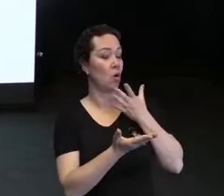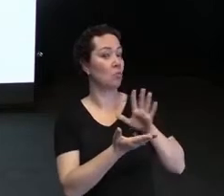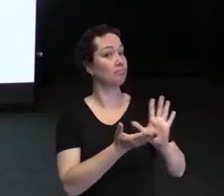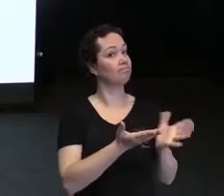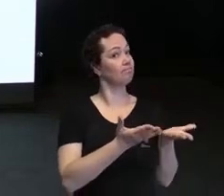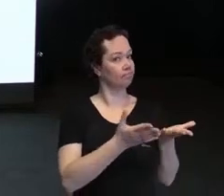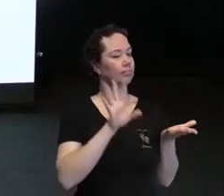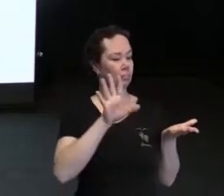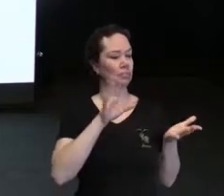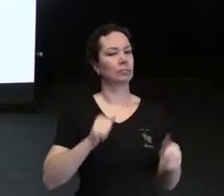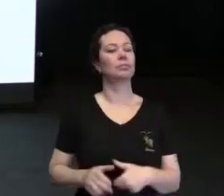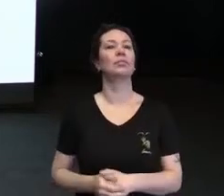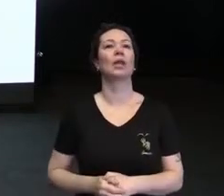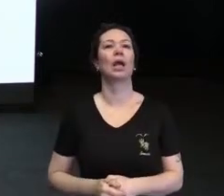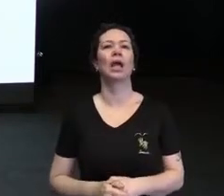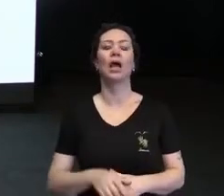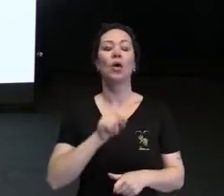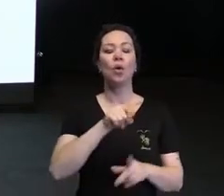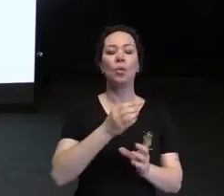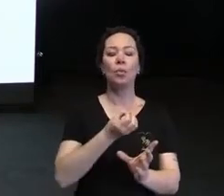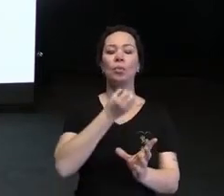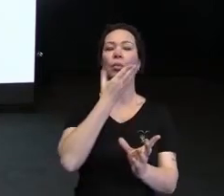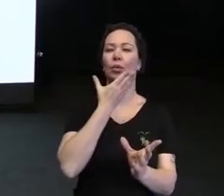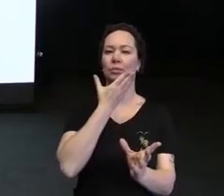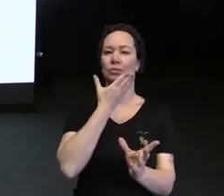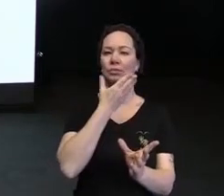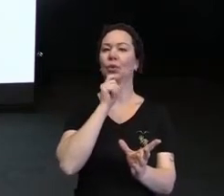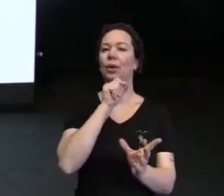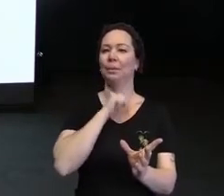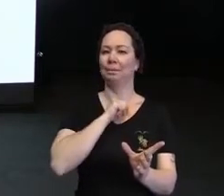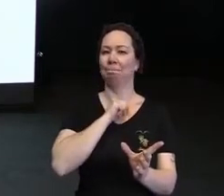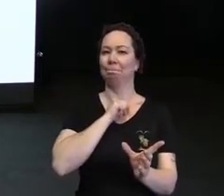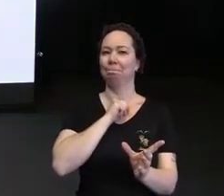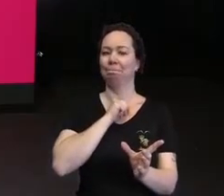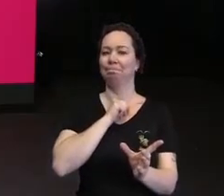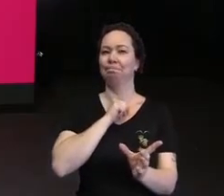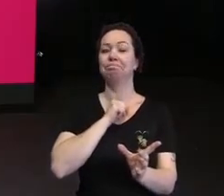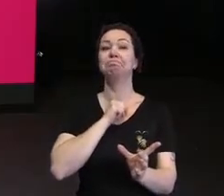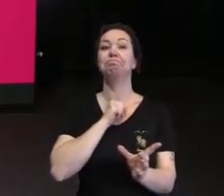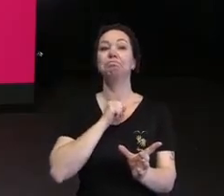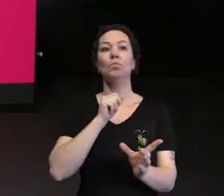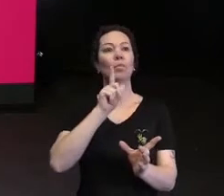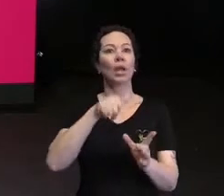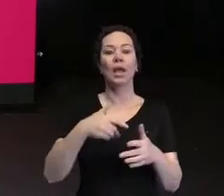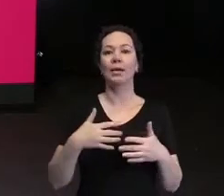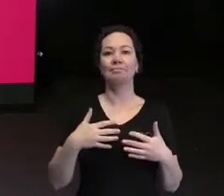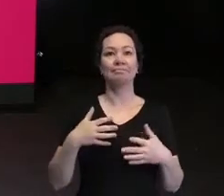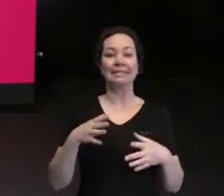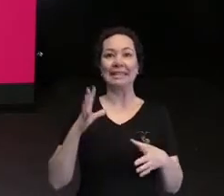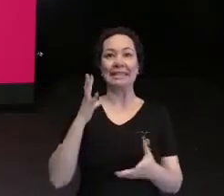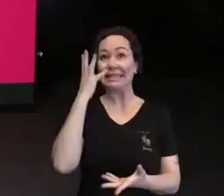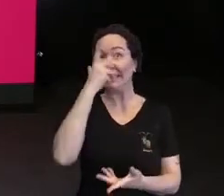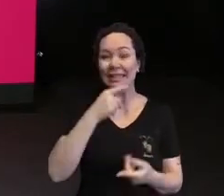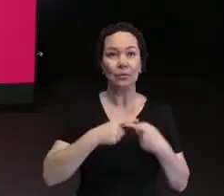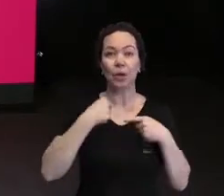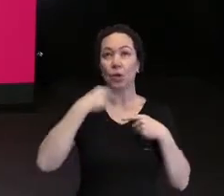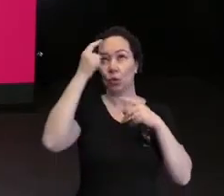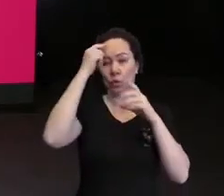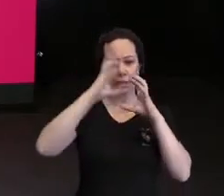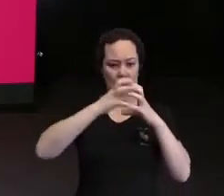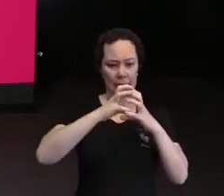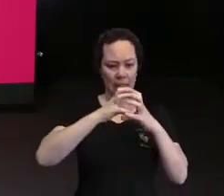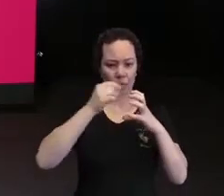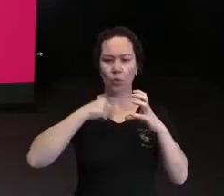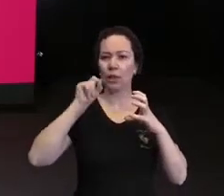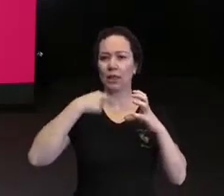Vamos lá. Qual é a parte boa? A parte boa é que isso é maravilhoso, porque o nosso cérebro arquiva tudo aquilo